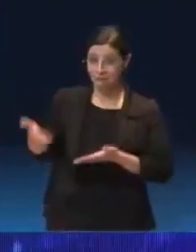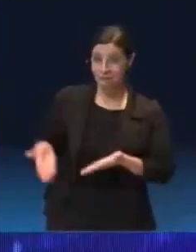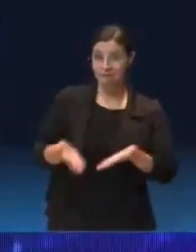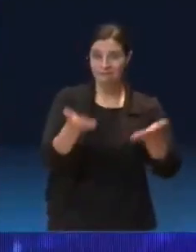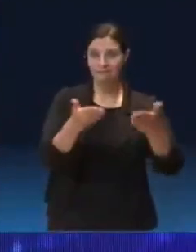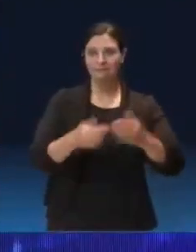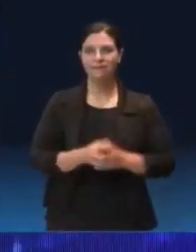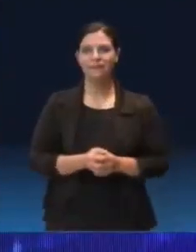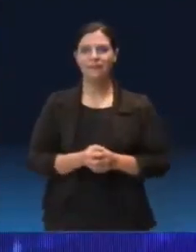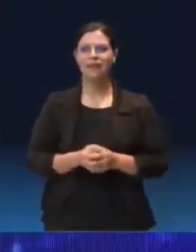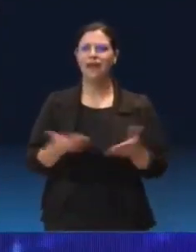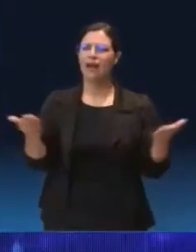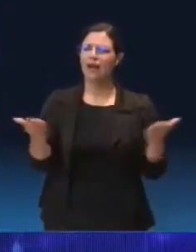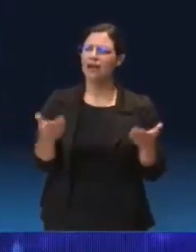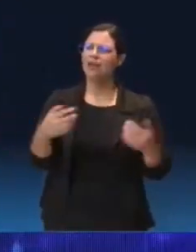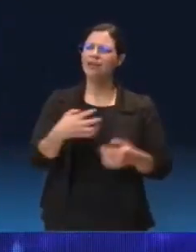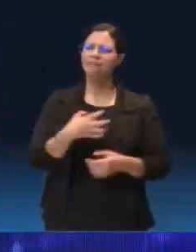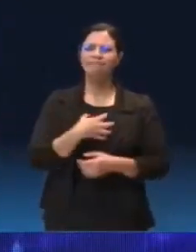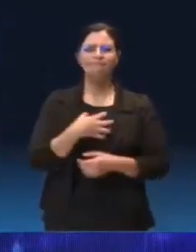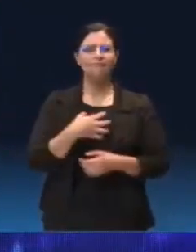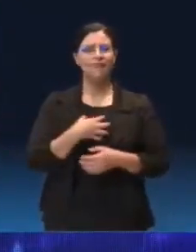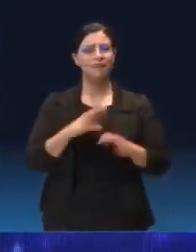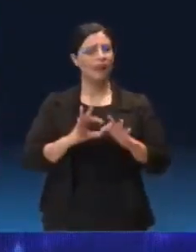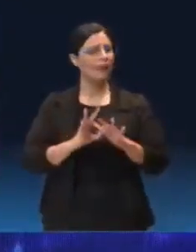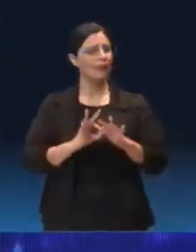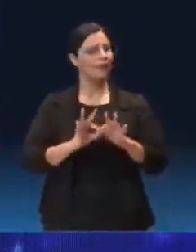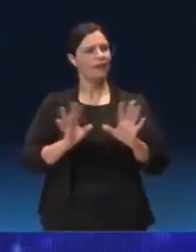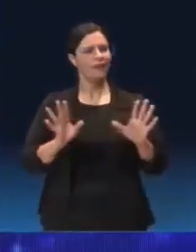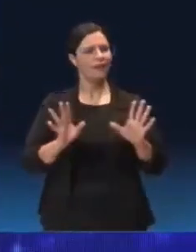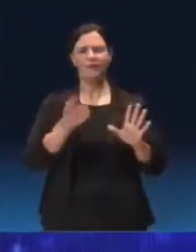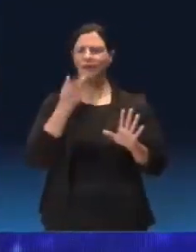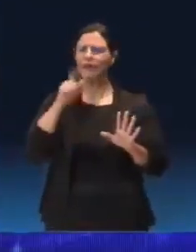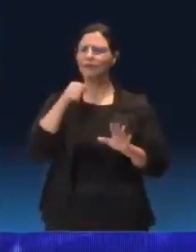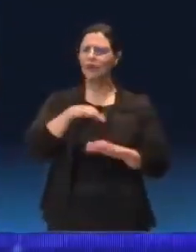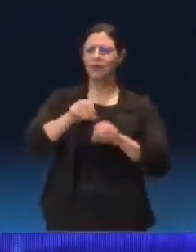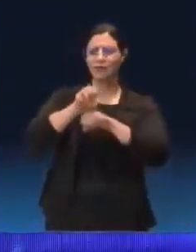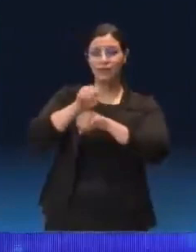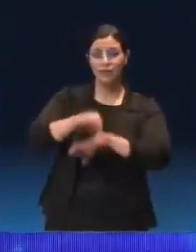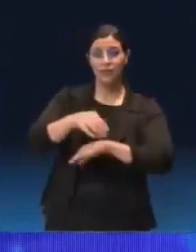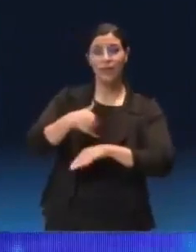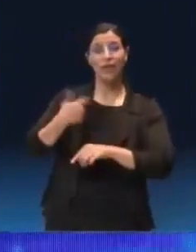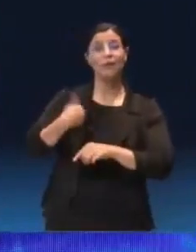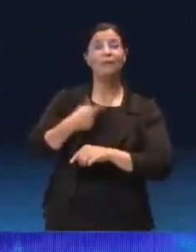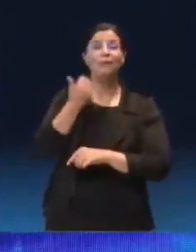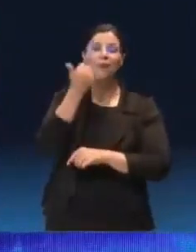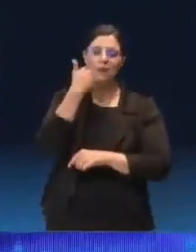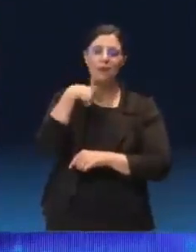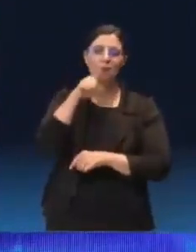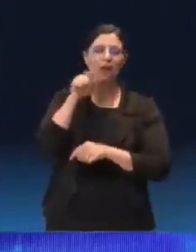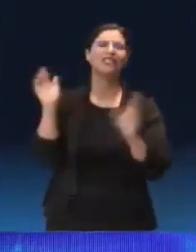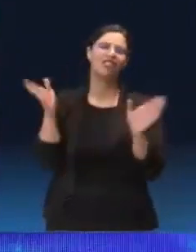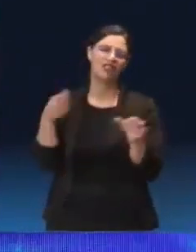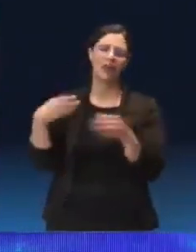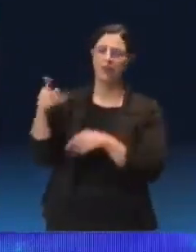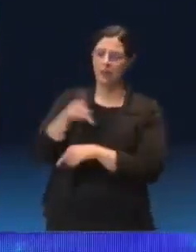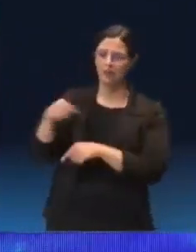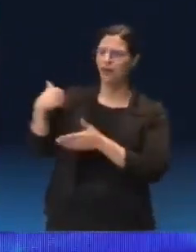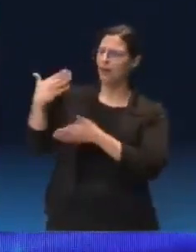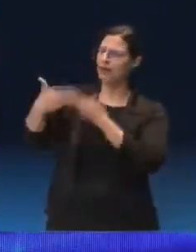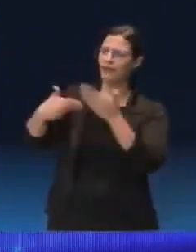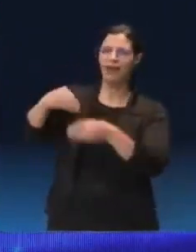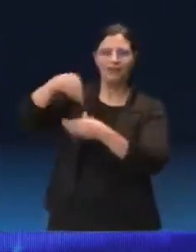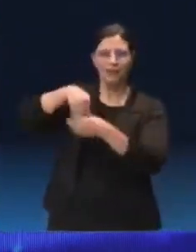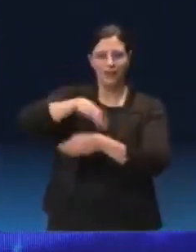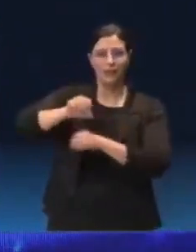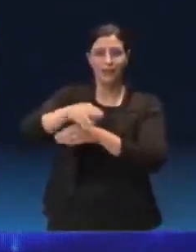Eu fico muito à vontade para falar de educação, porque sou filho de professora, tenho uma trajetória toda na